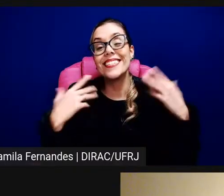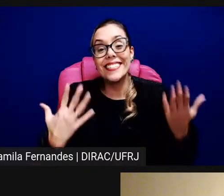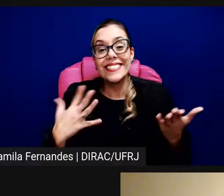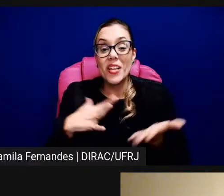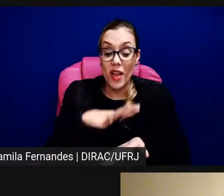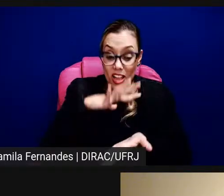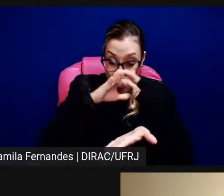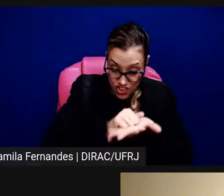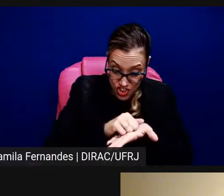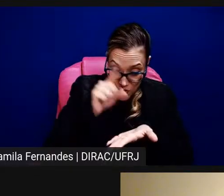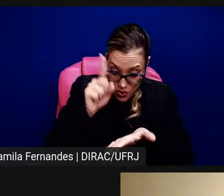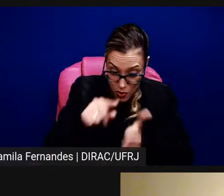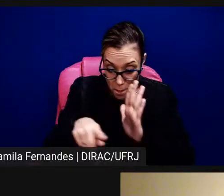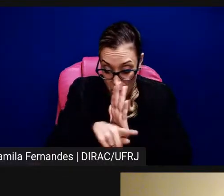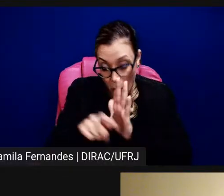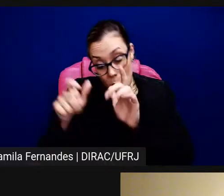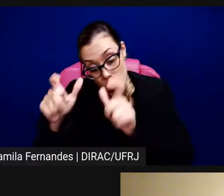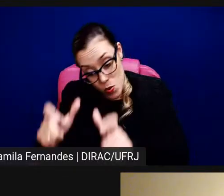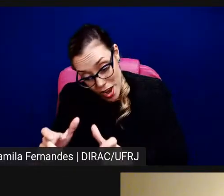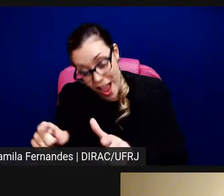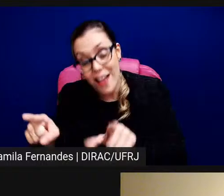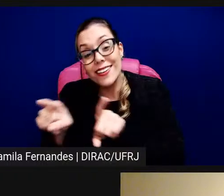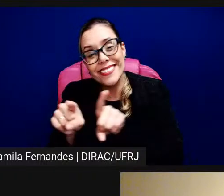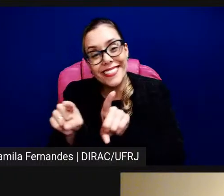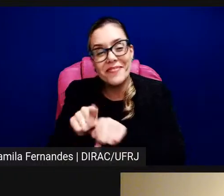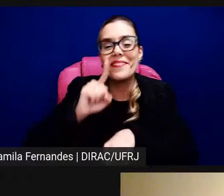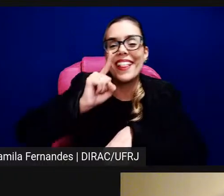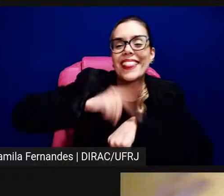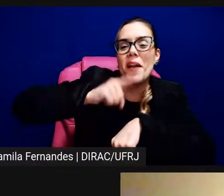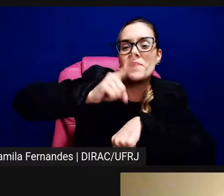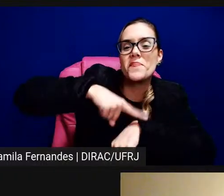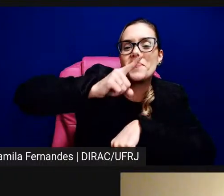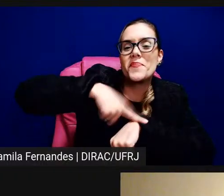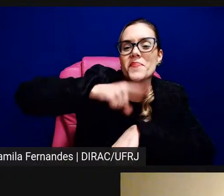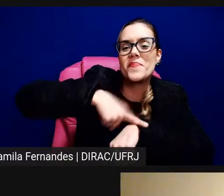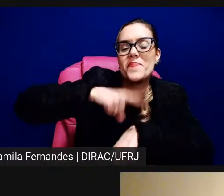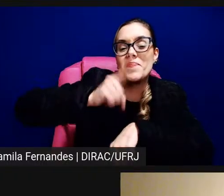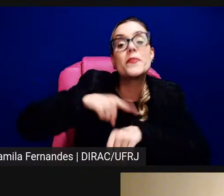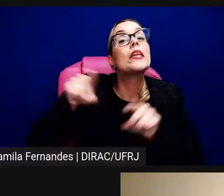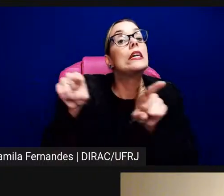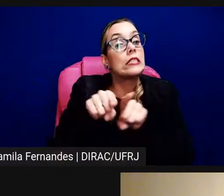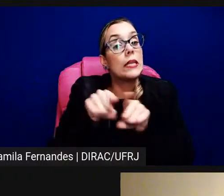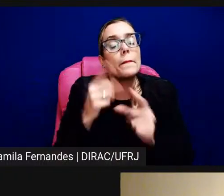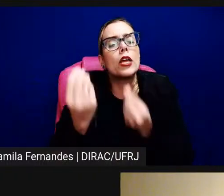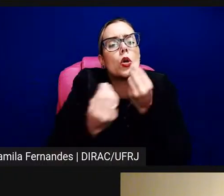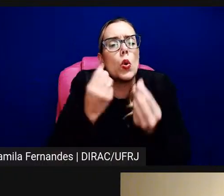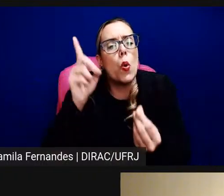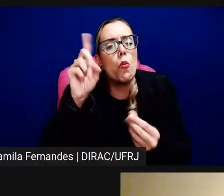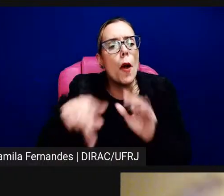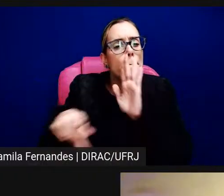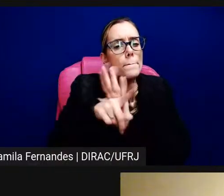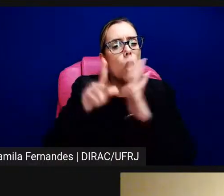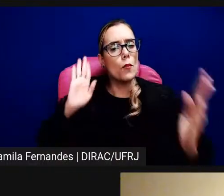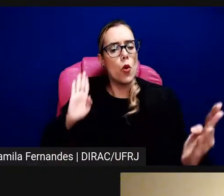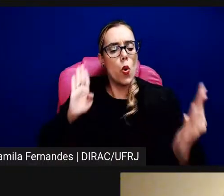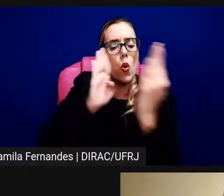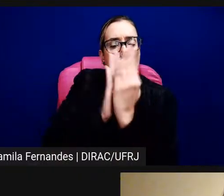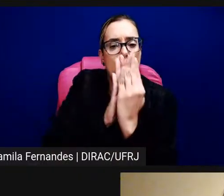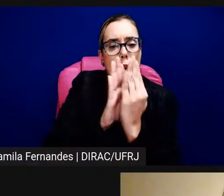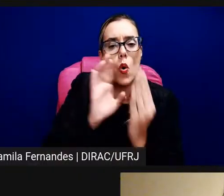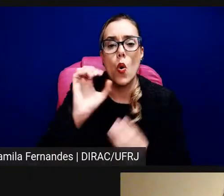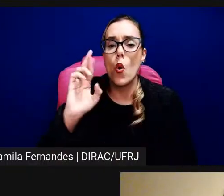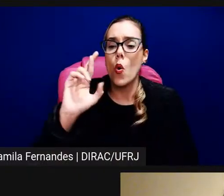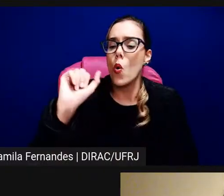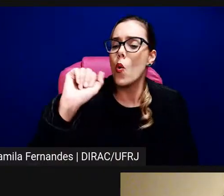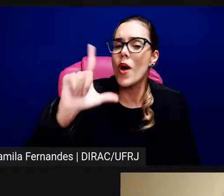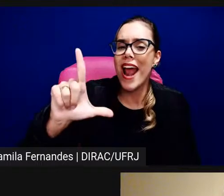no tempo, né, e sobre esse registro oral, sobre a experiência da oralidade, a experiência, né, de serem histórias que as pessoas